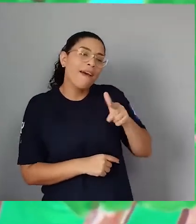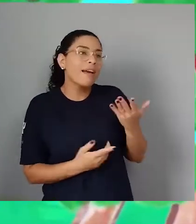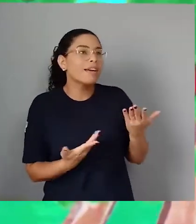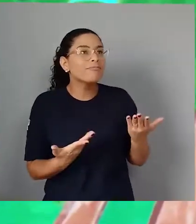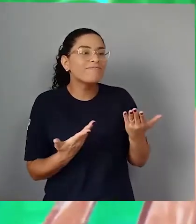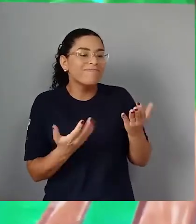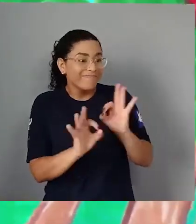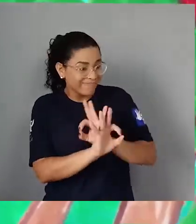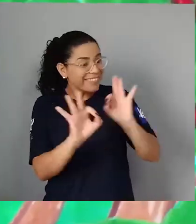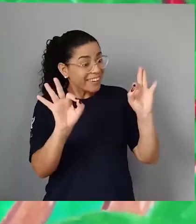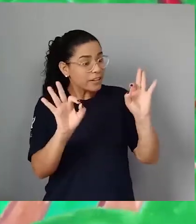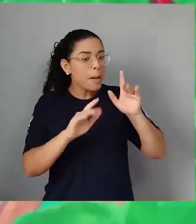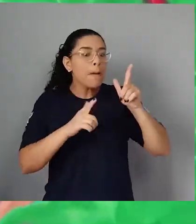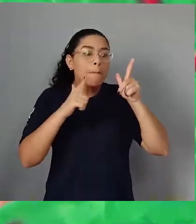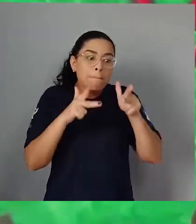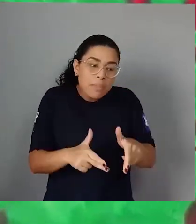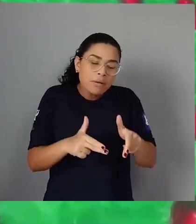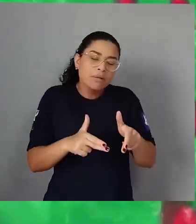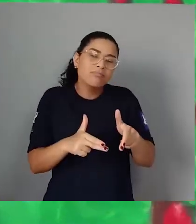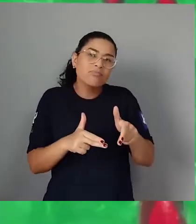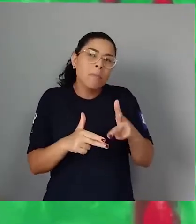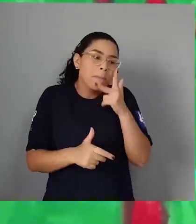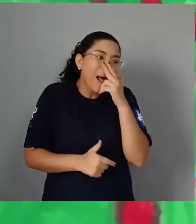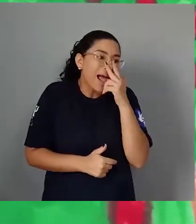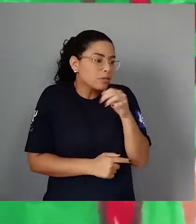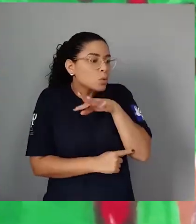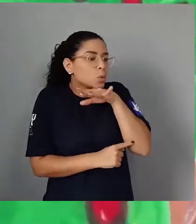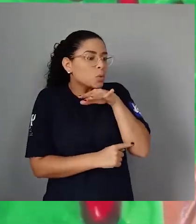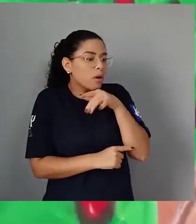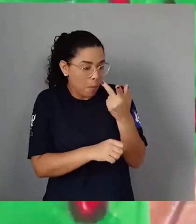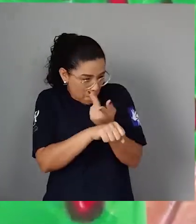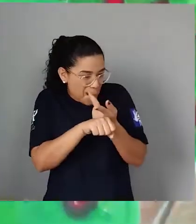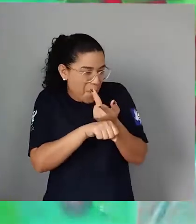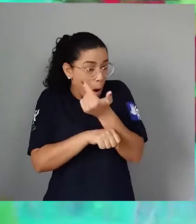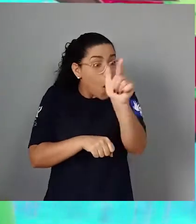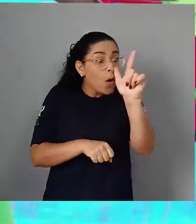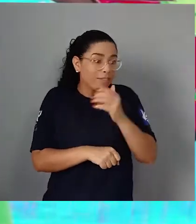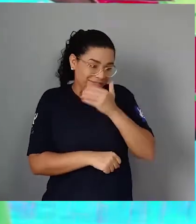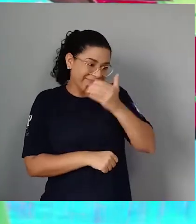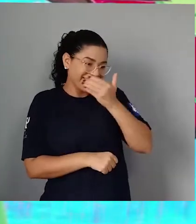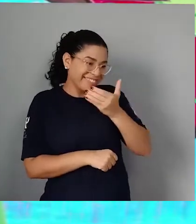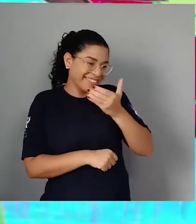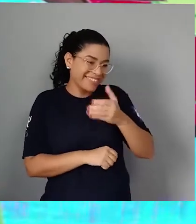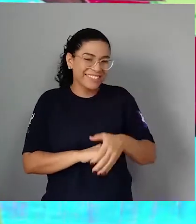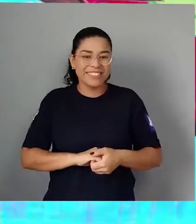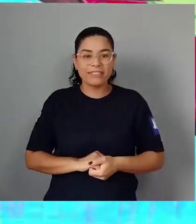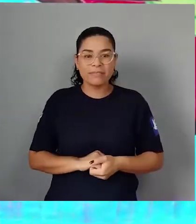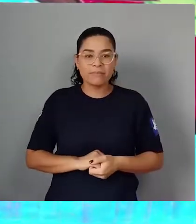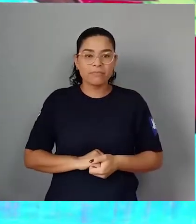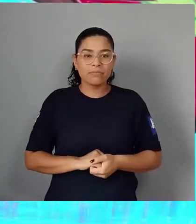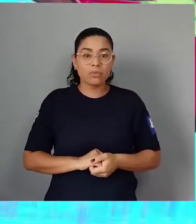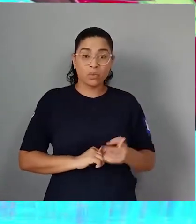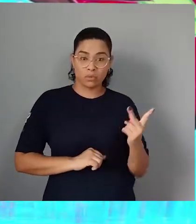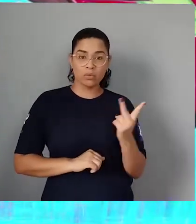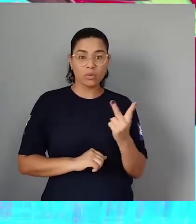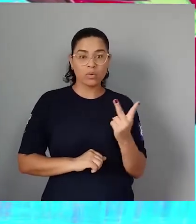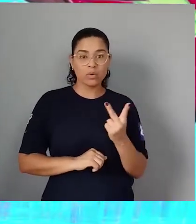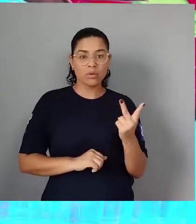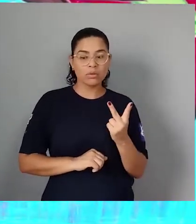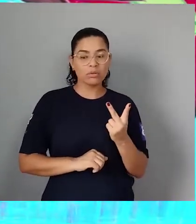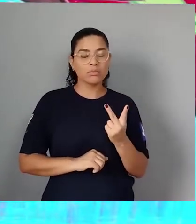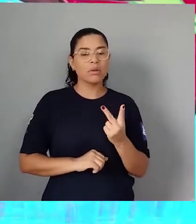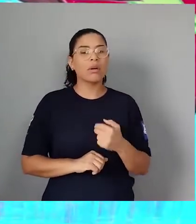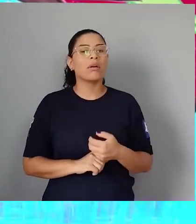Formidável! Mesmo quando parece ruim Vamos procurar outra maçã? Tico e Verinha passaram por